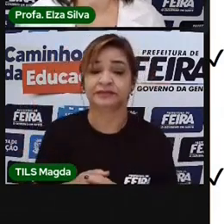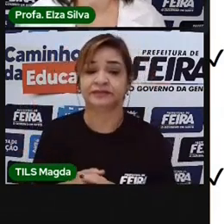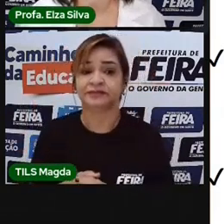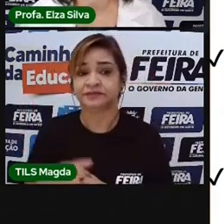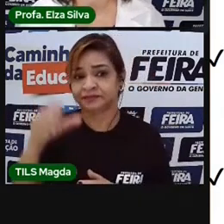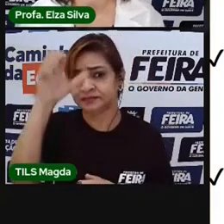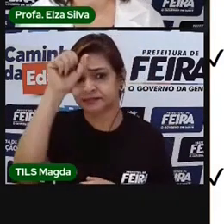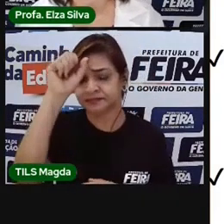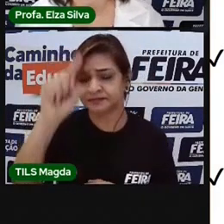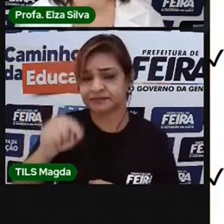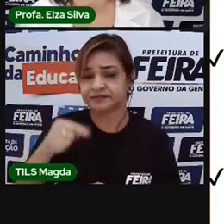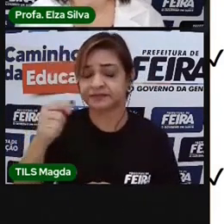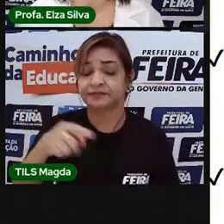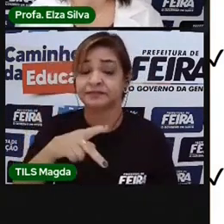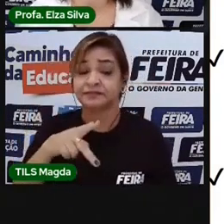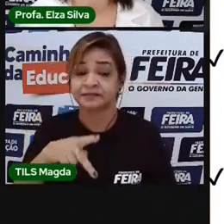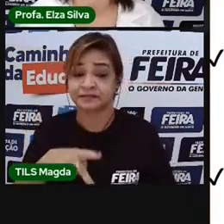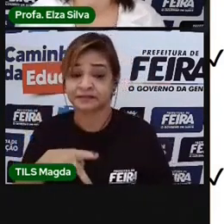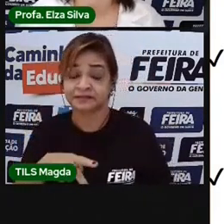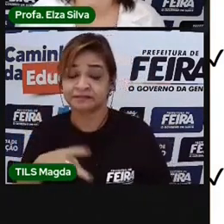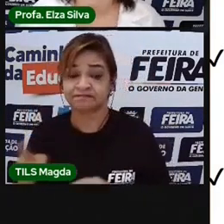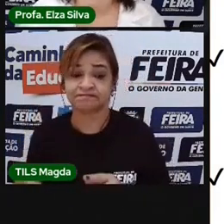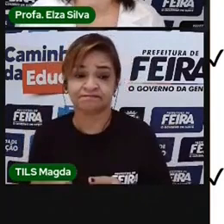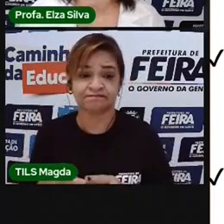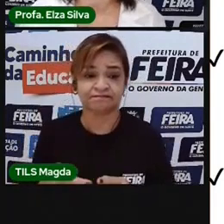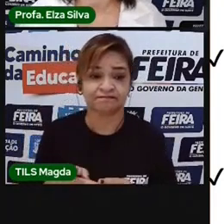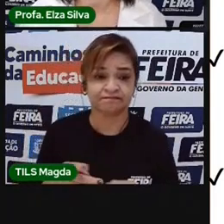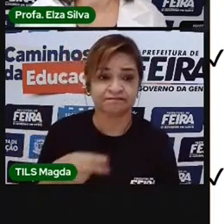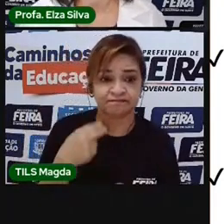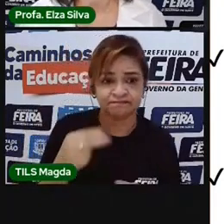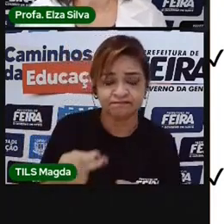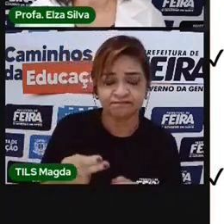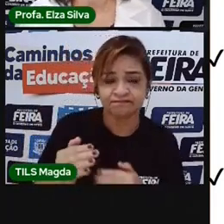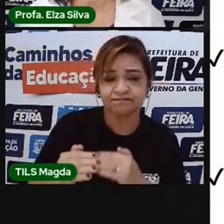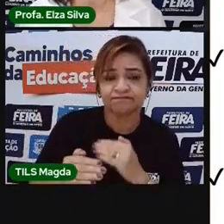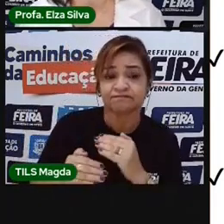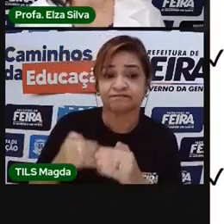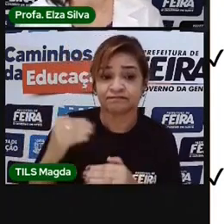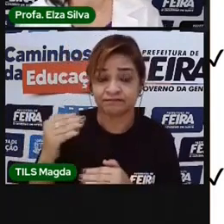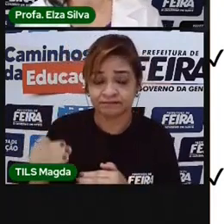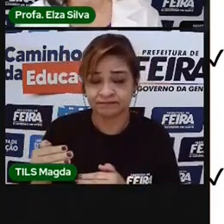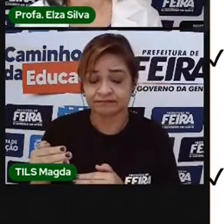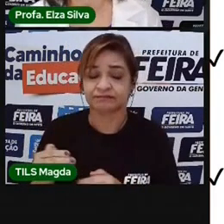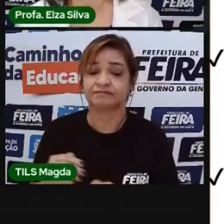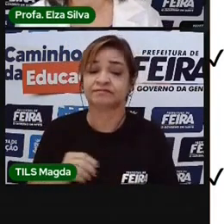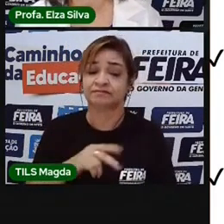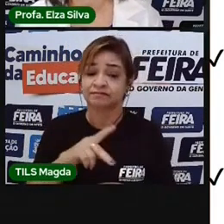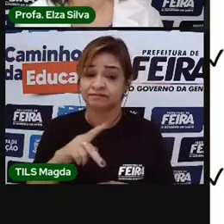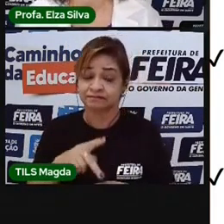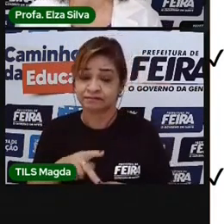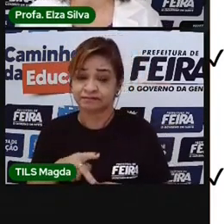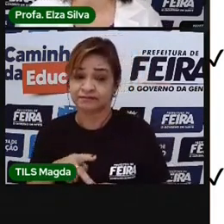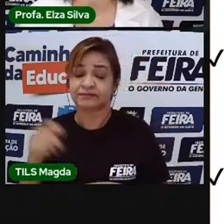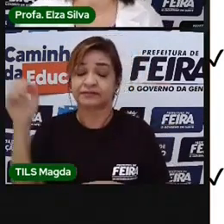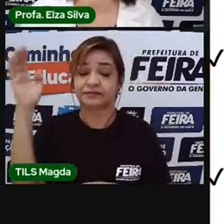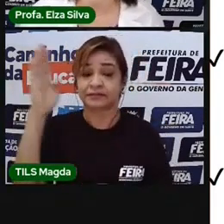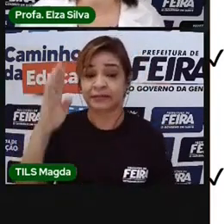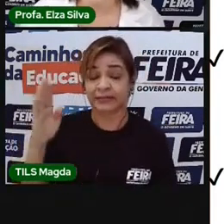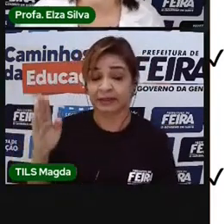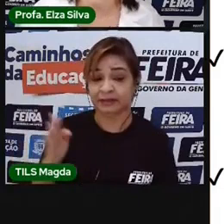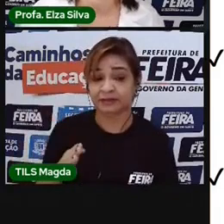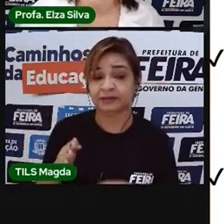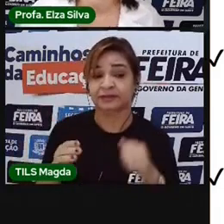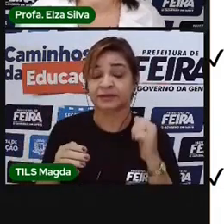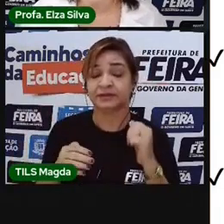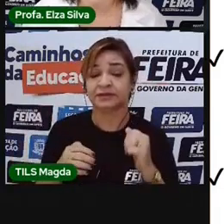Outros a utilizam como segunda língua. E ainda aqueles países como o nosso que incentivam